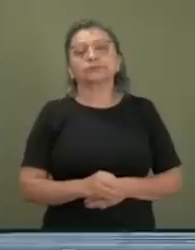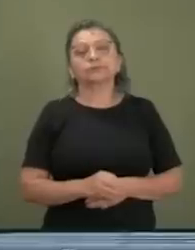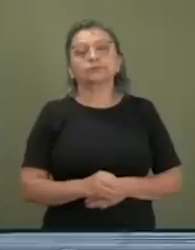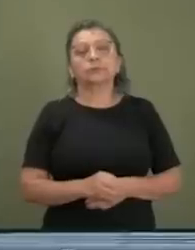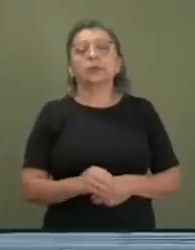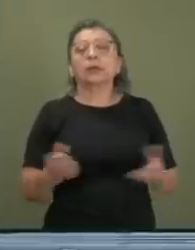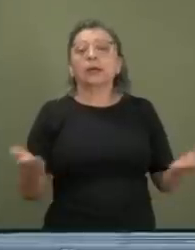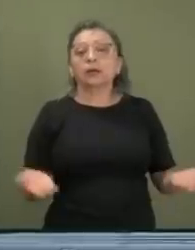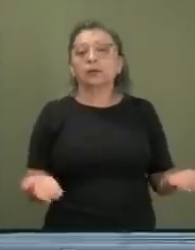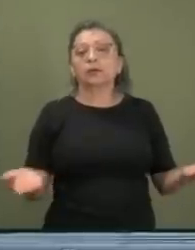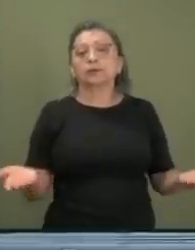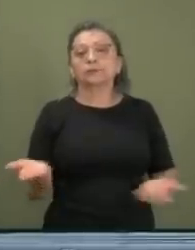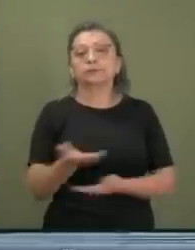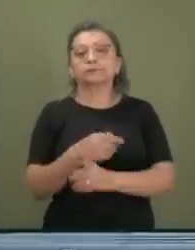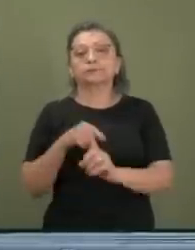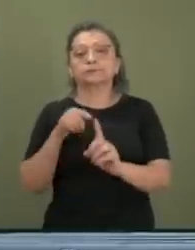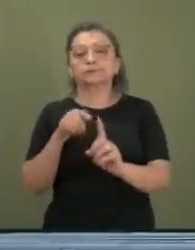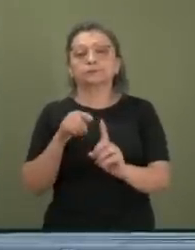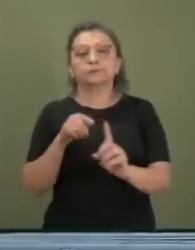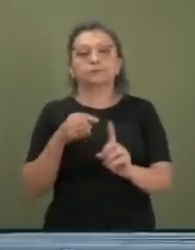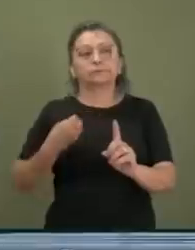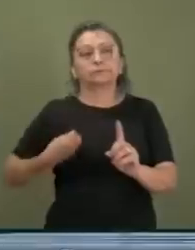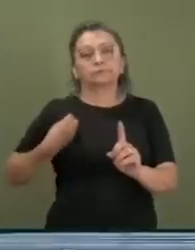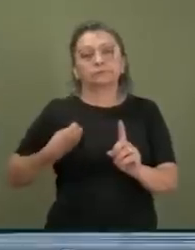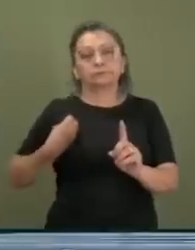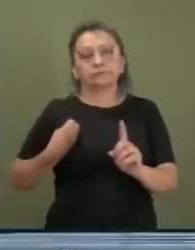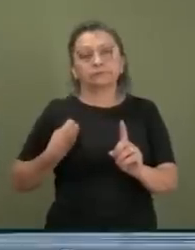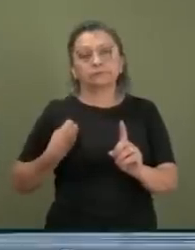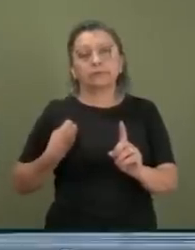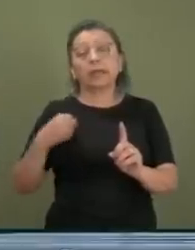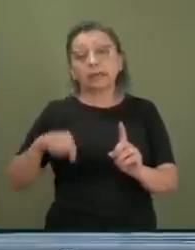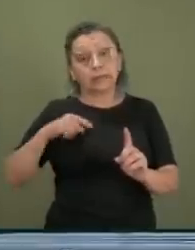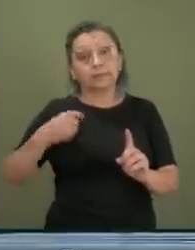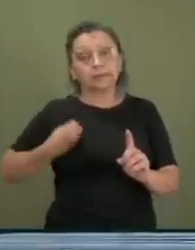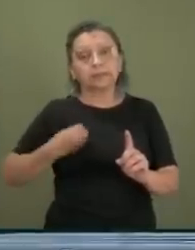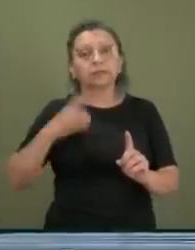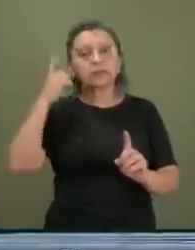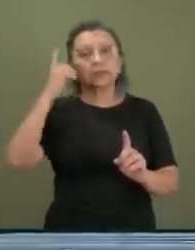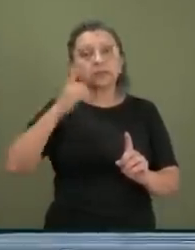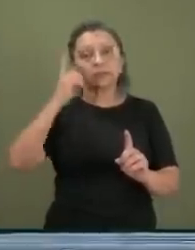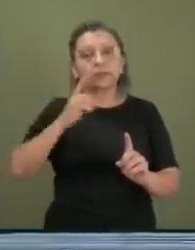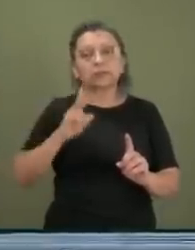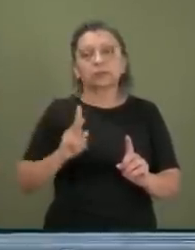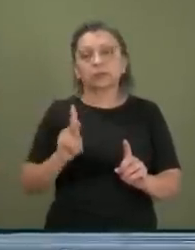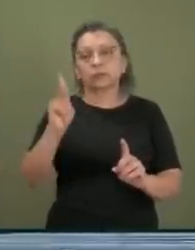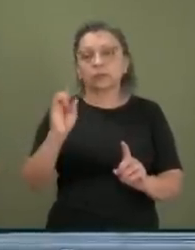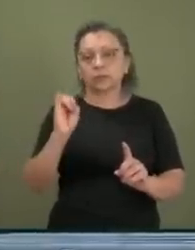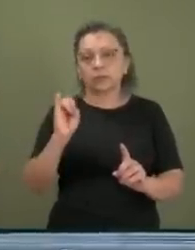Concedo agora a palavra e quero destacar a presença do deputado federal Kim Kataguiri, que é autor do PL